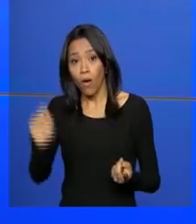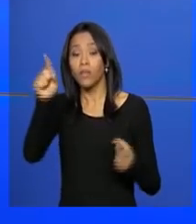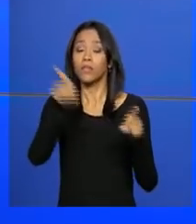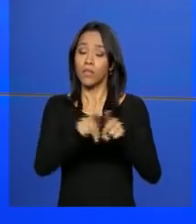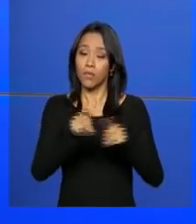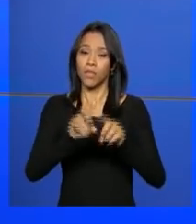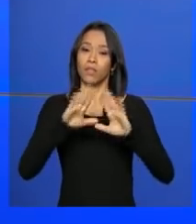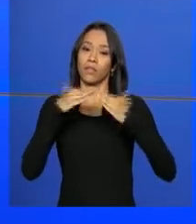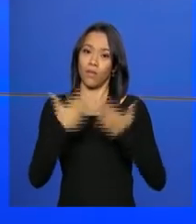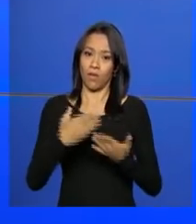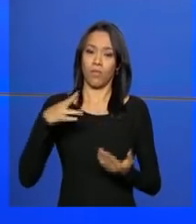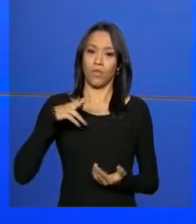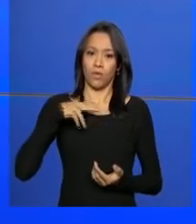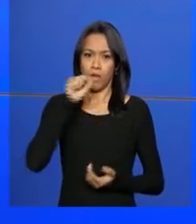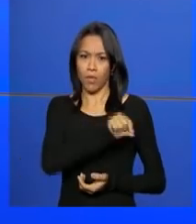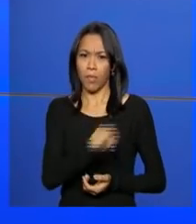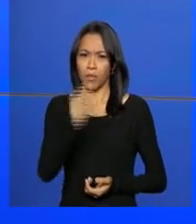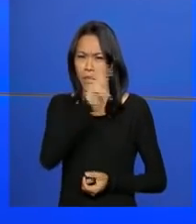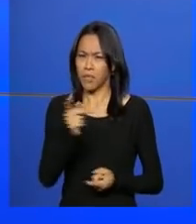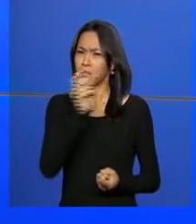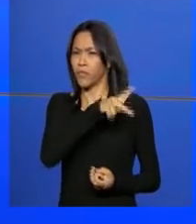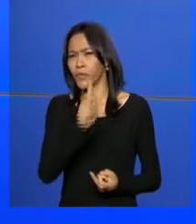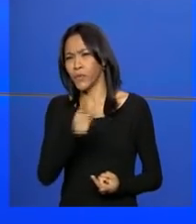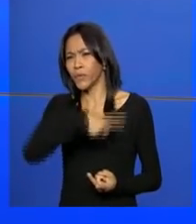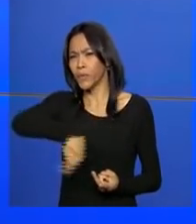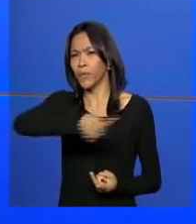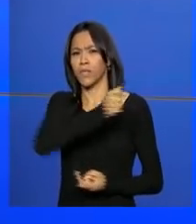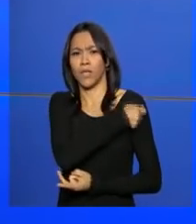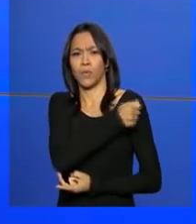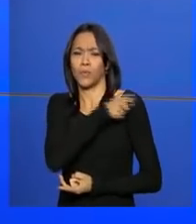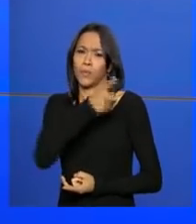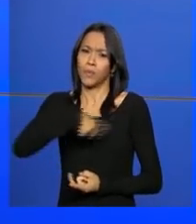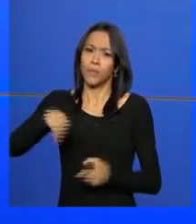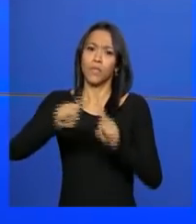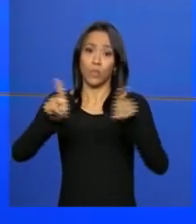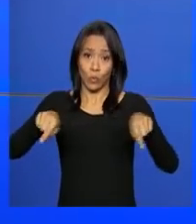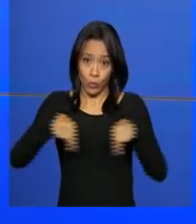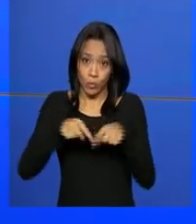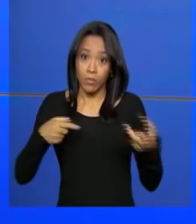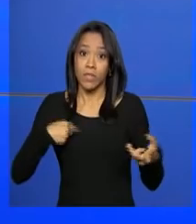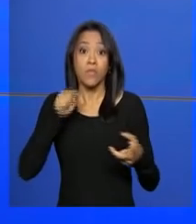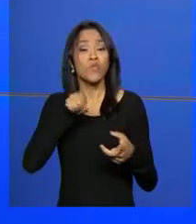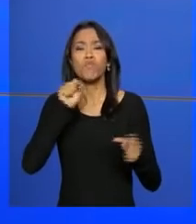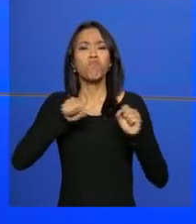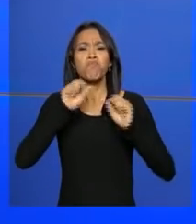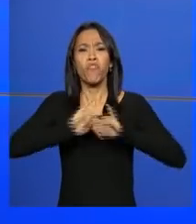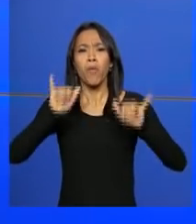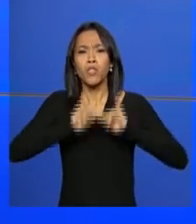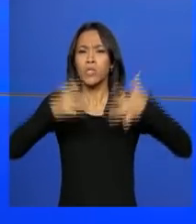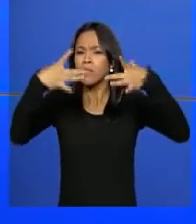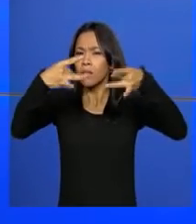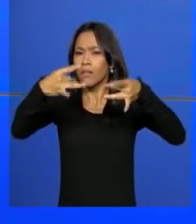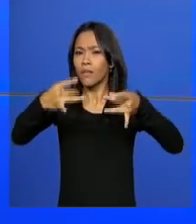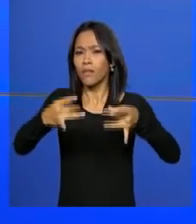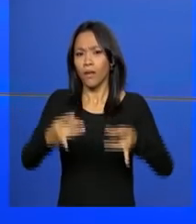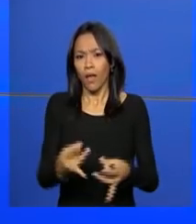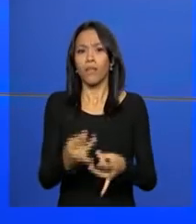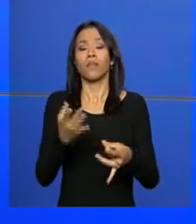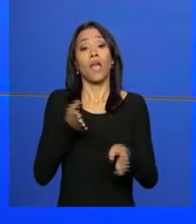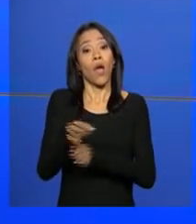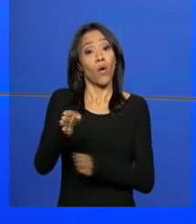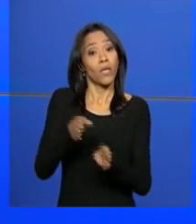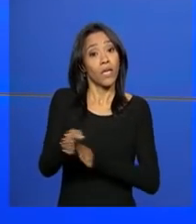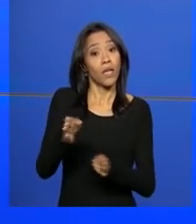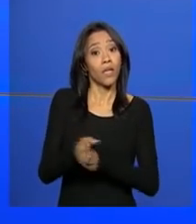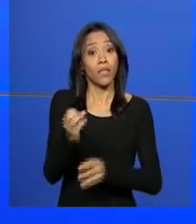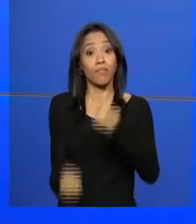particulares do país, além de professores, alunos e turmas. Os dados contêm informações detalhadas que auxiliam na